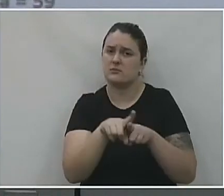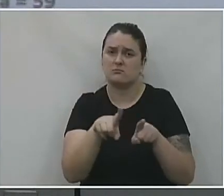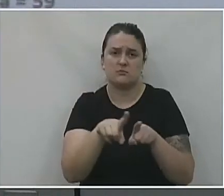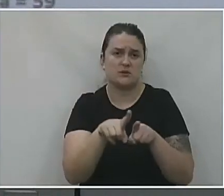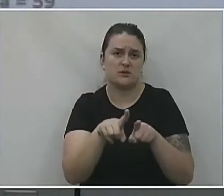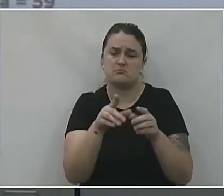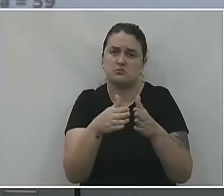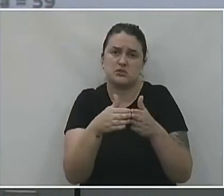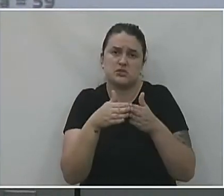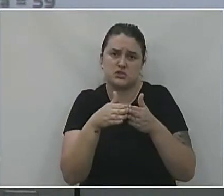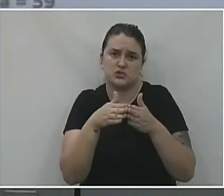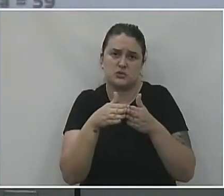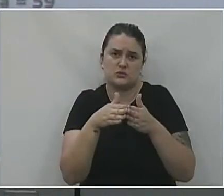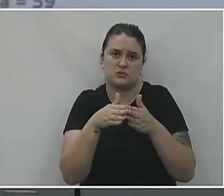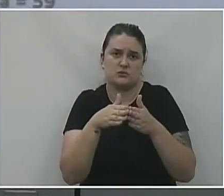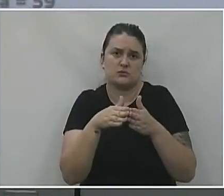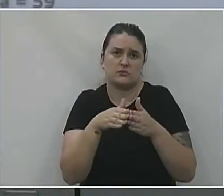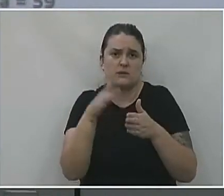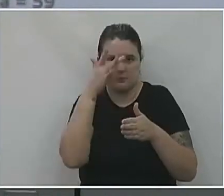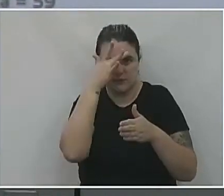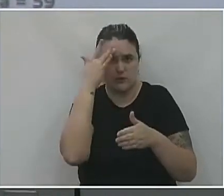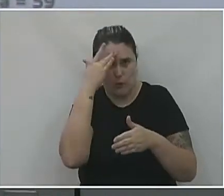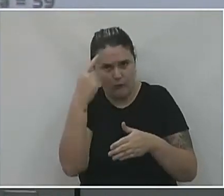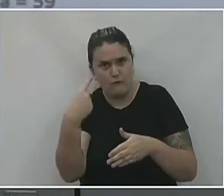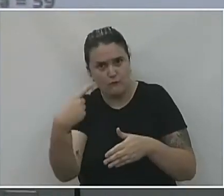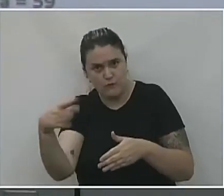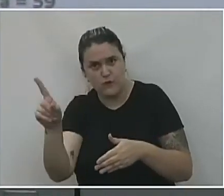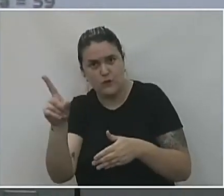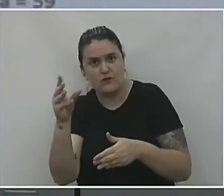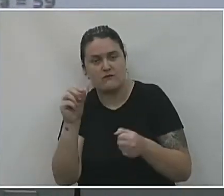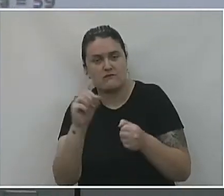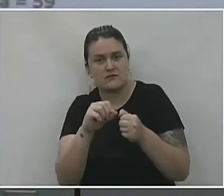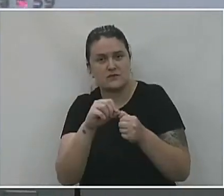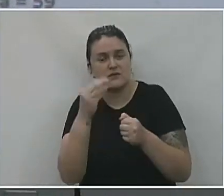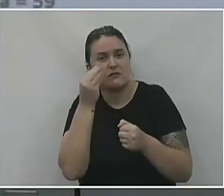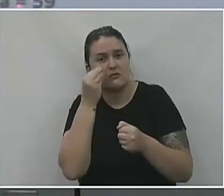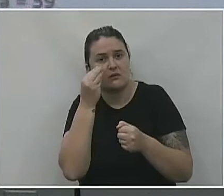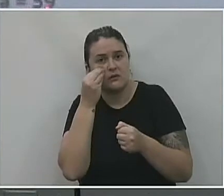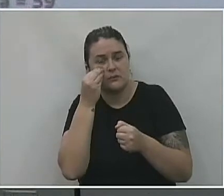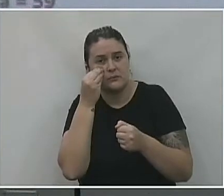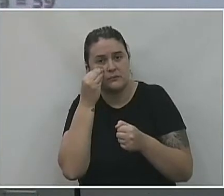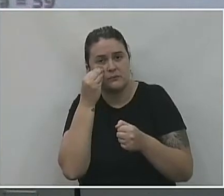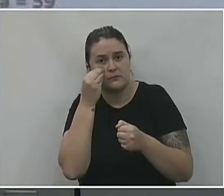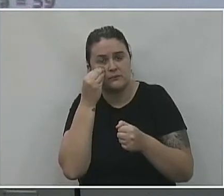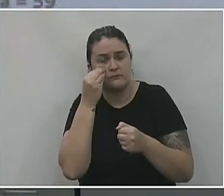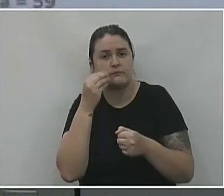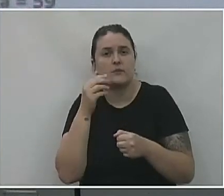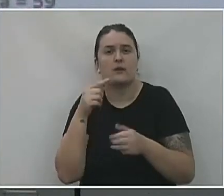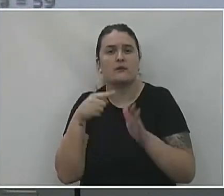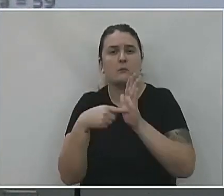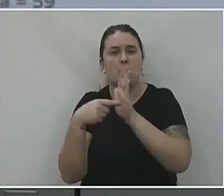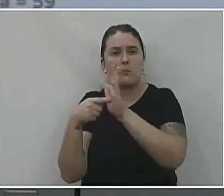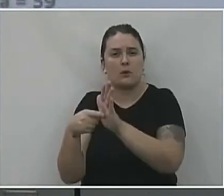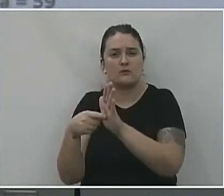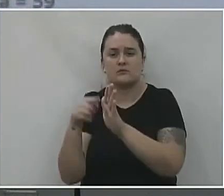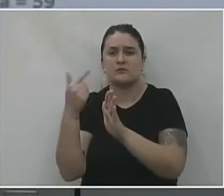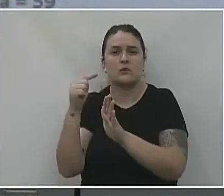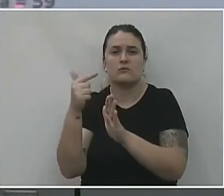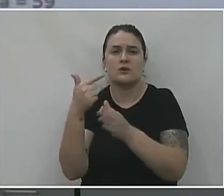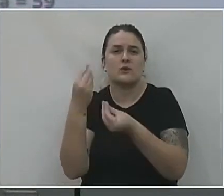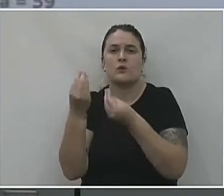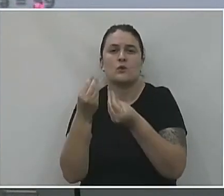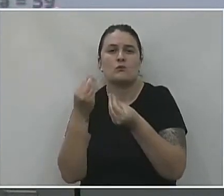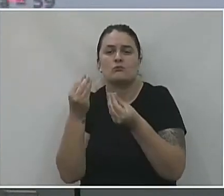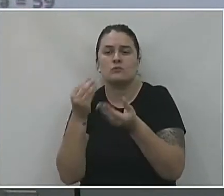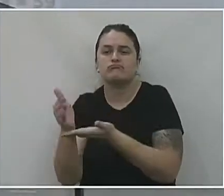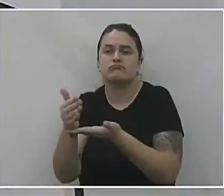fizemos essa solicitação e acabaram indo fazer o teste. E isso aqui nos dá, nós não temos como ter um